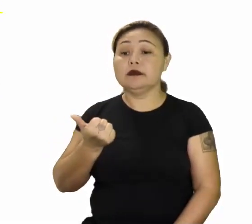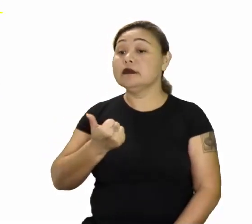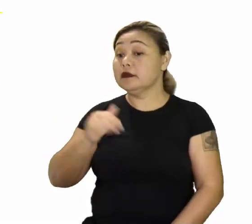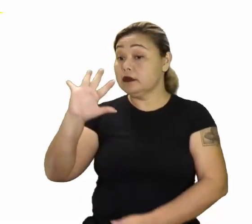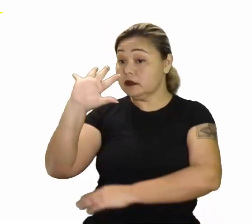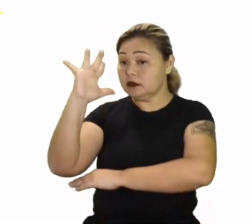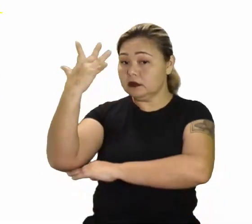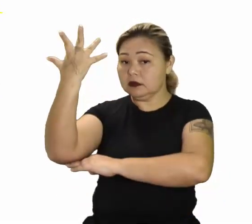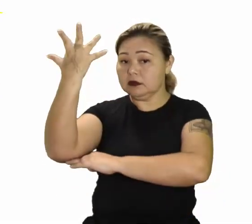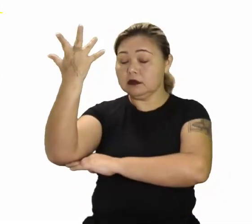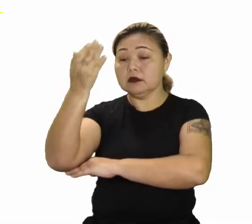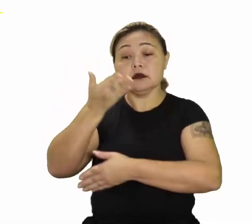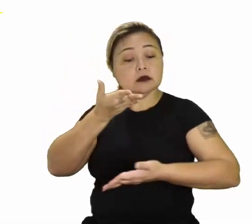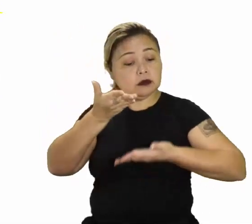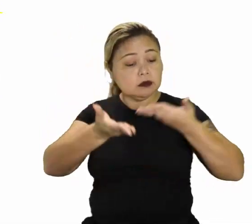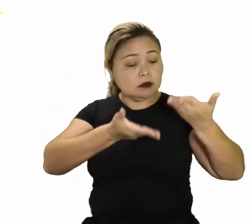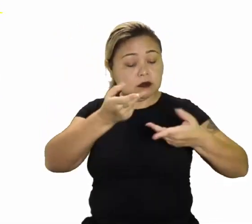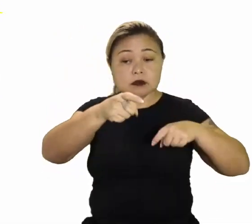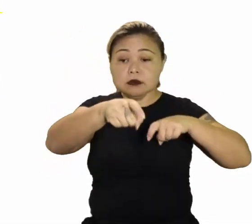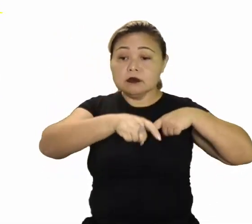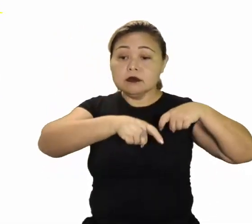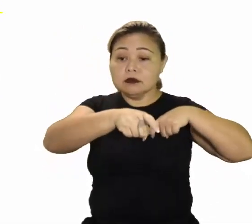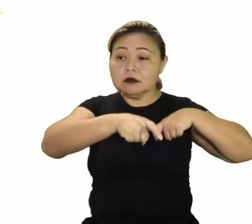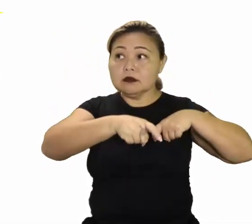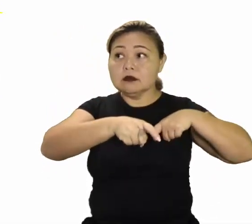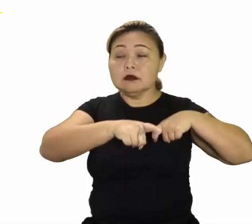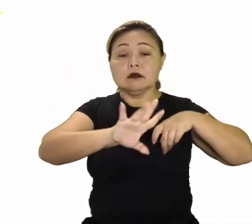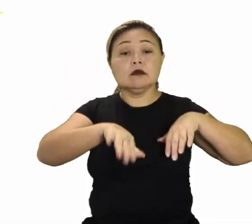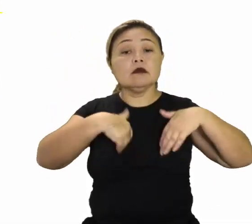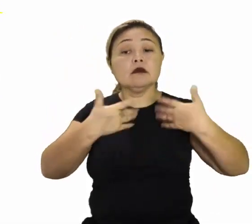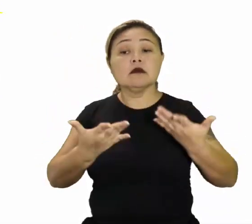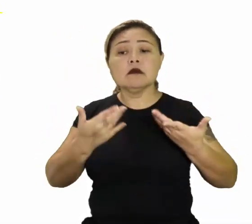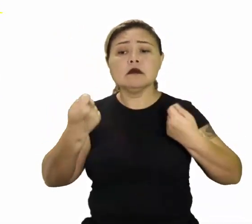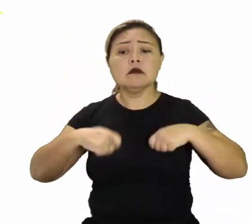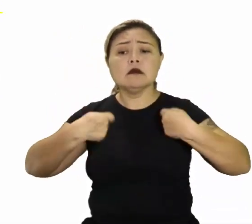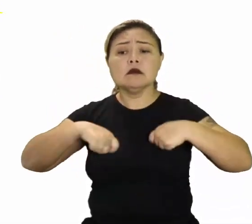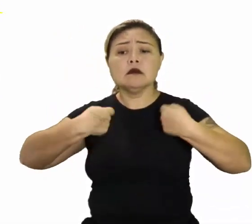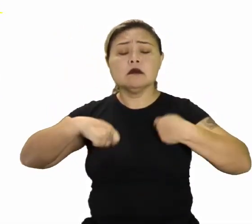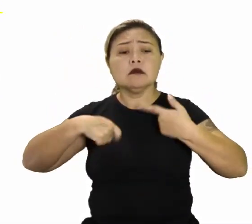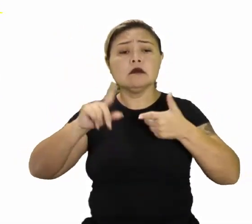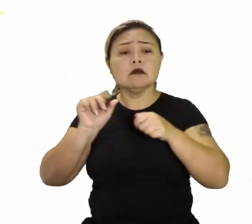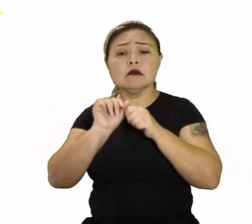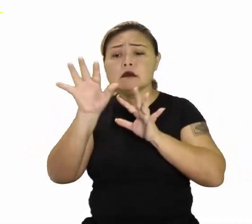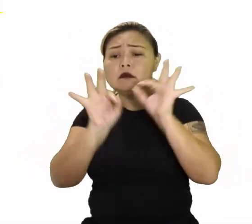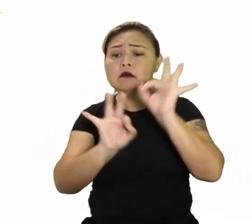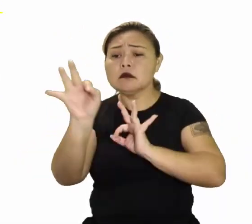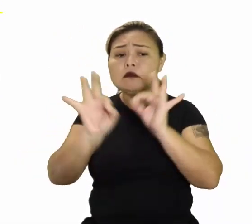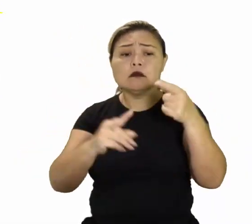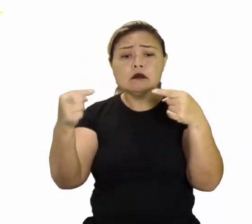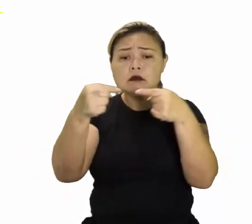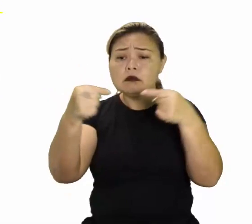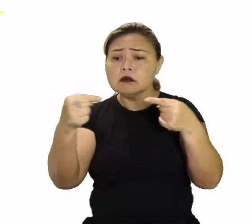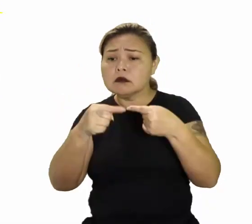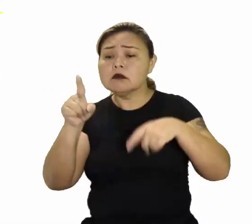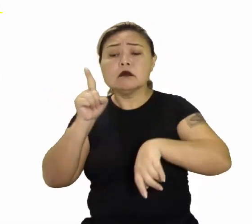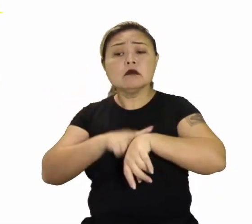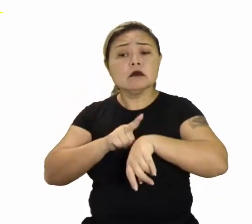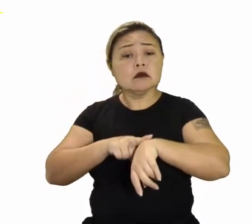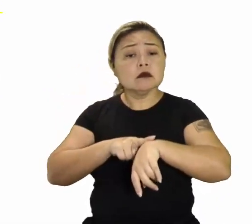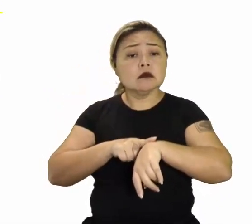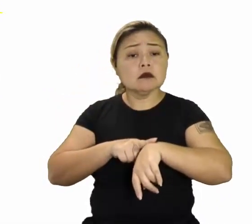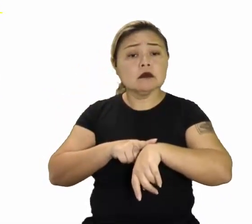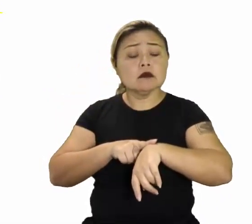Árvores e cultivados. Então, ó. O que é necessário para considerar o planejamento de combinações temporais?